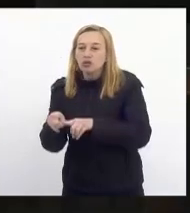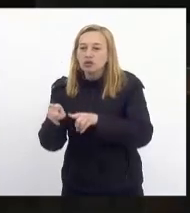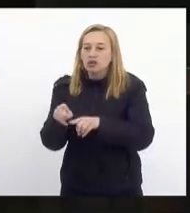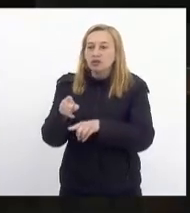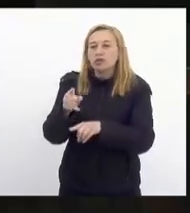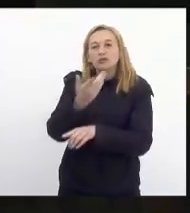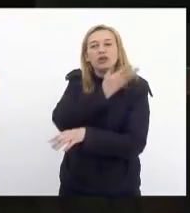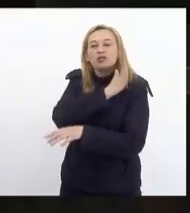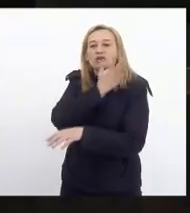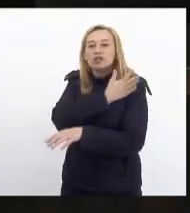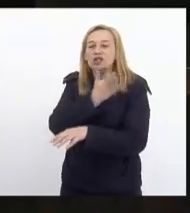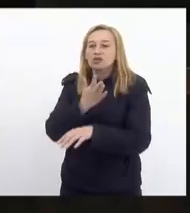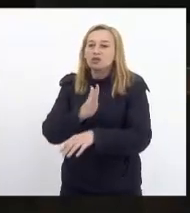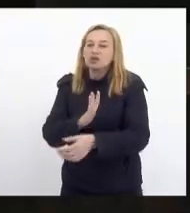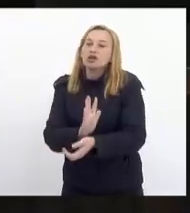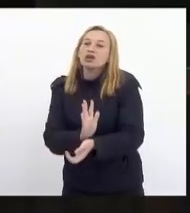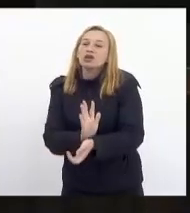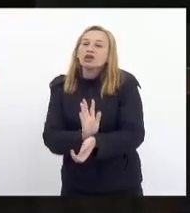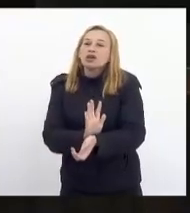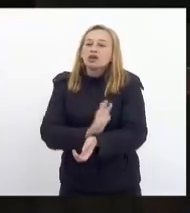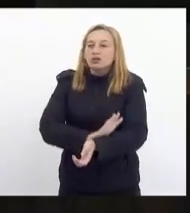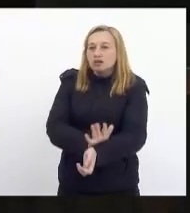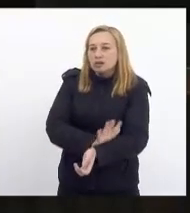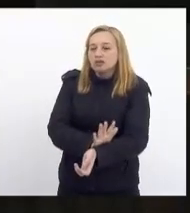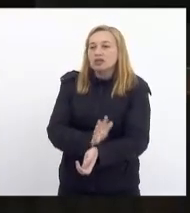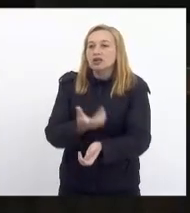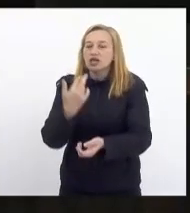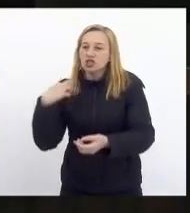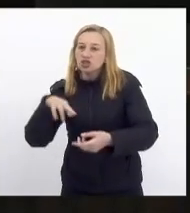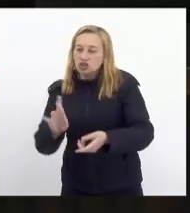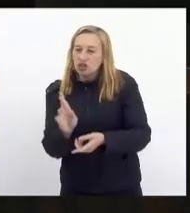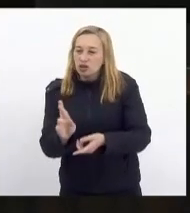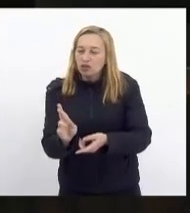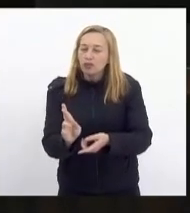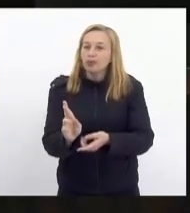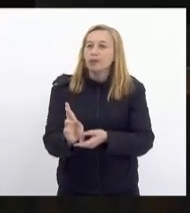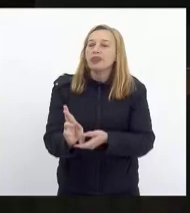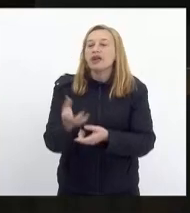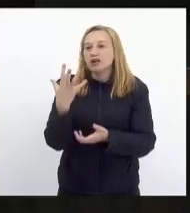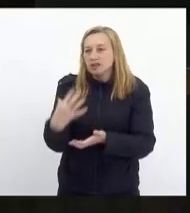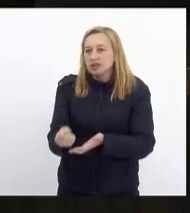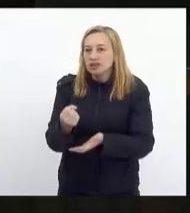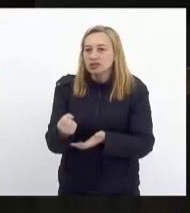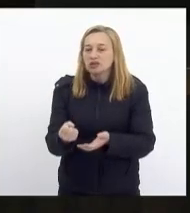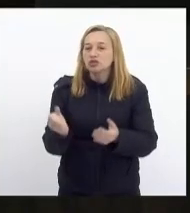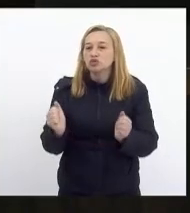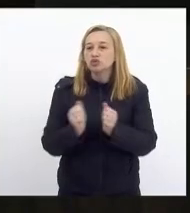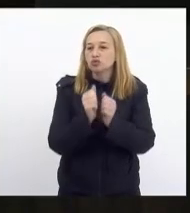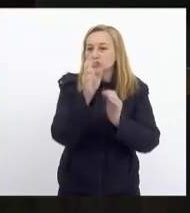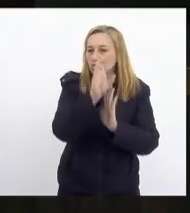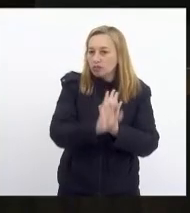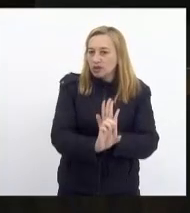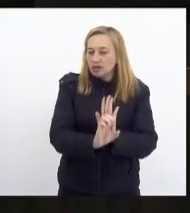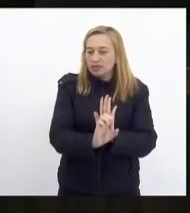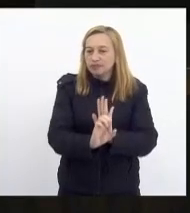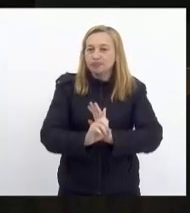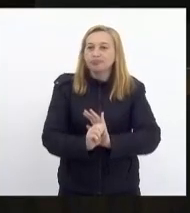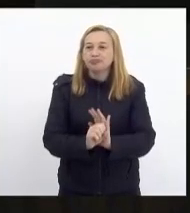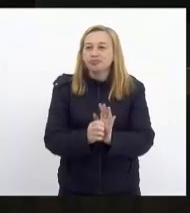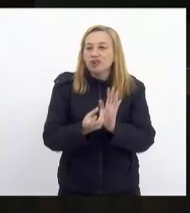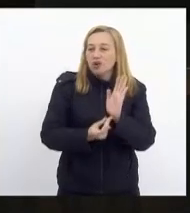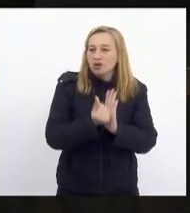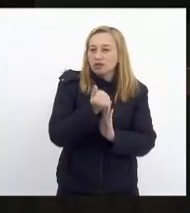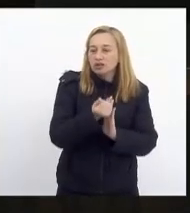preconceitos de raça, co-etnia, religião e procedência nacional favorável, com emenda de